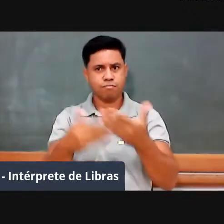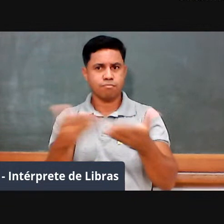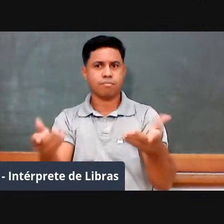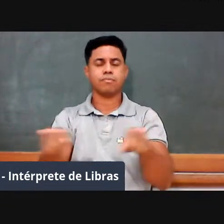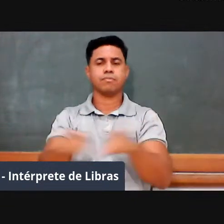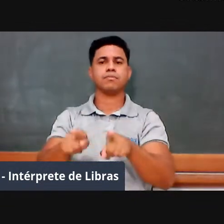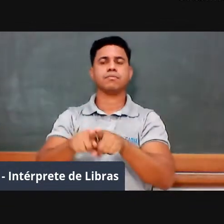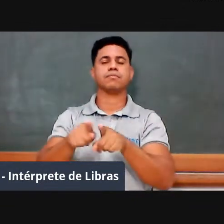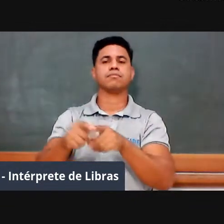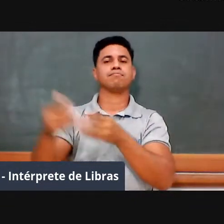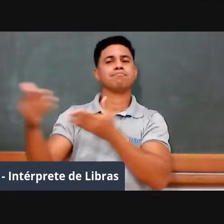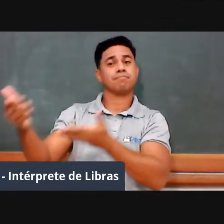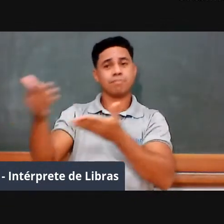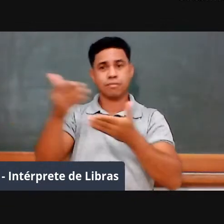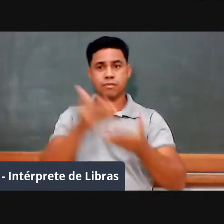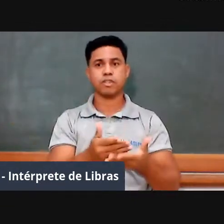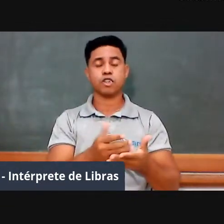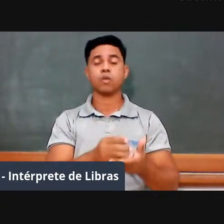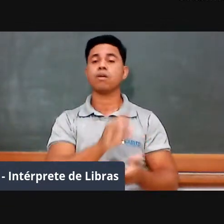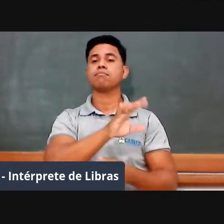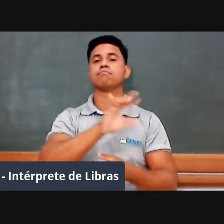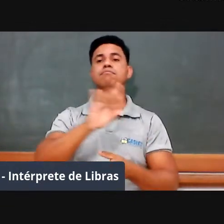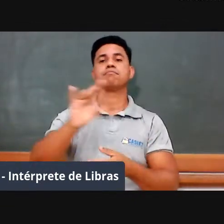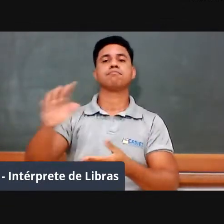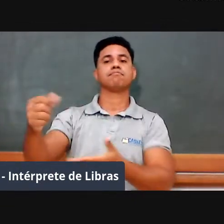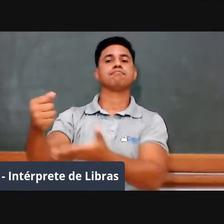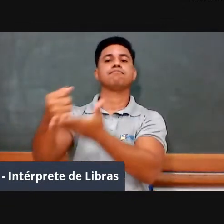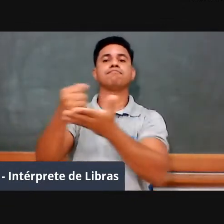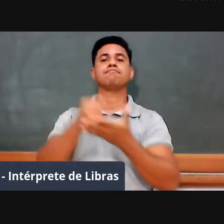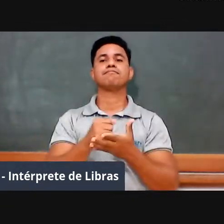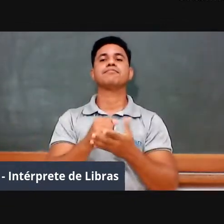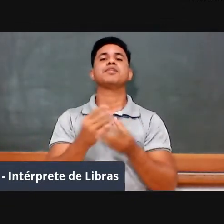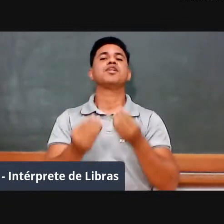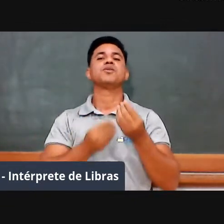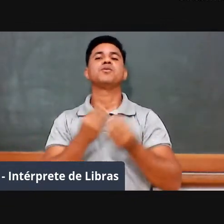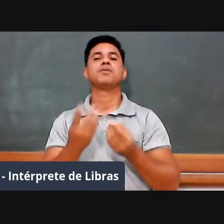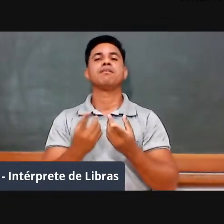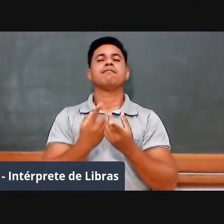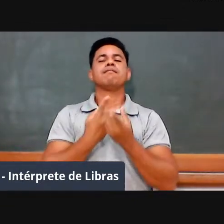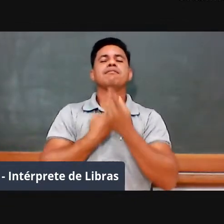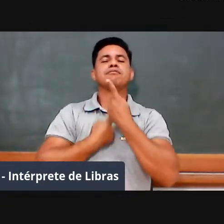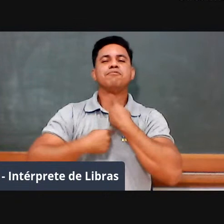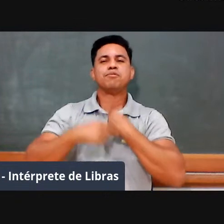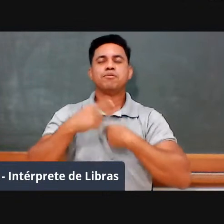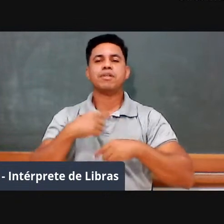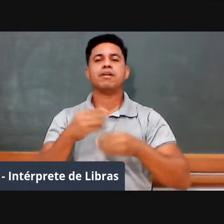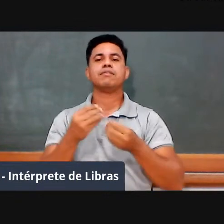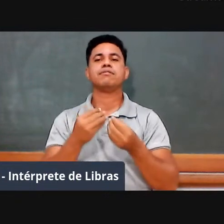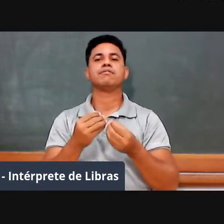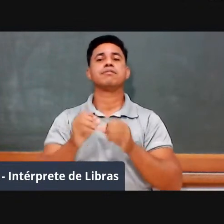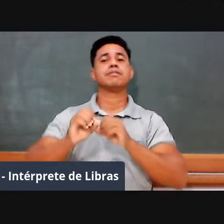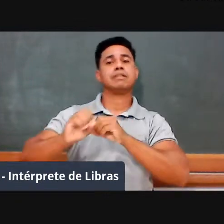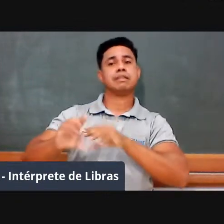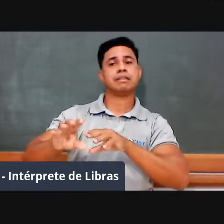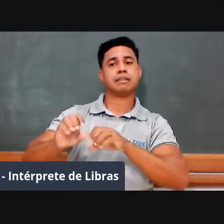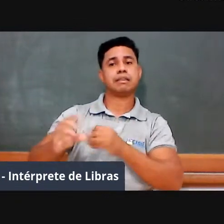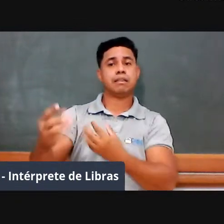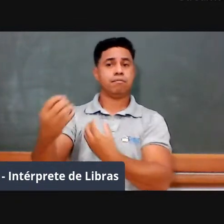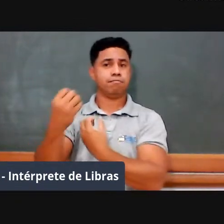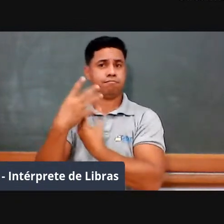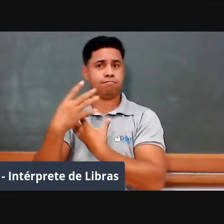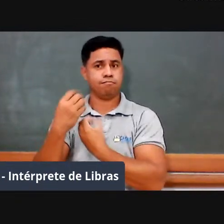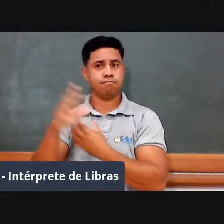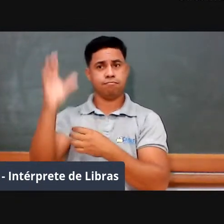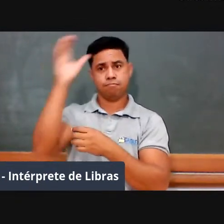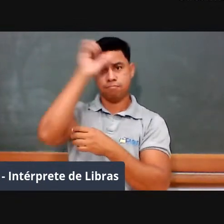traz consigo a vontade de aprender e a busca no seu desenvolvimento profissional para que